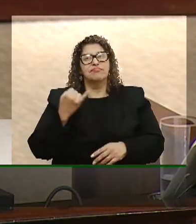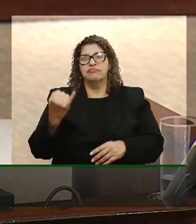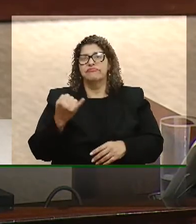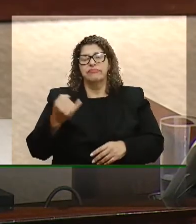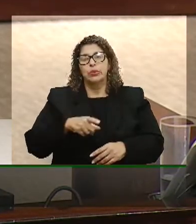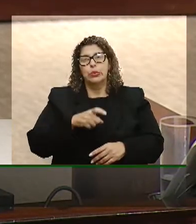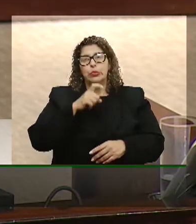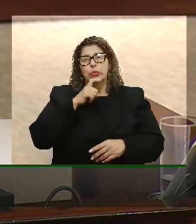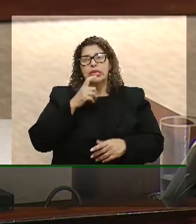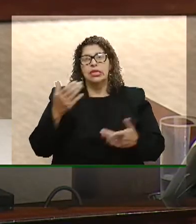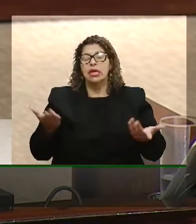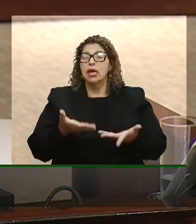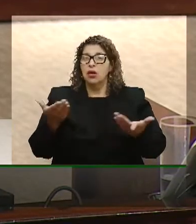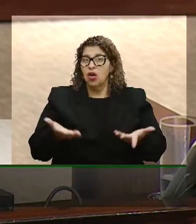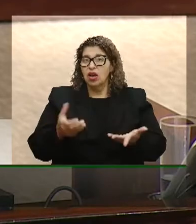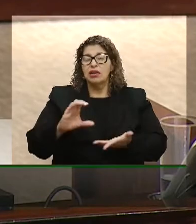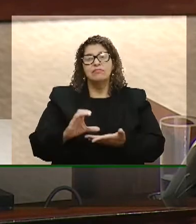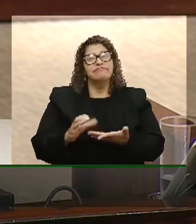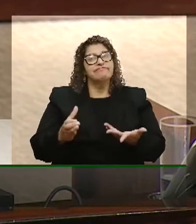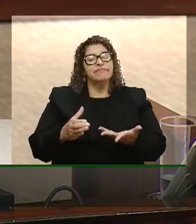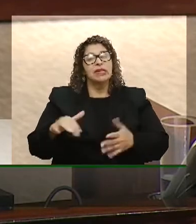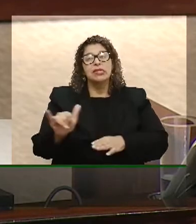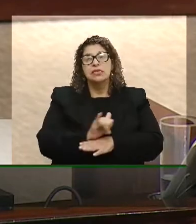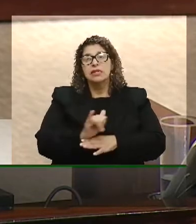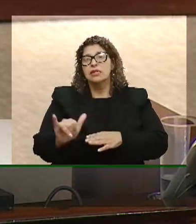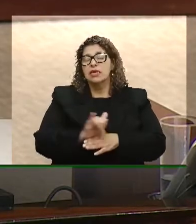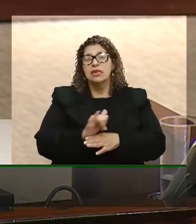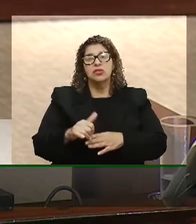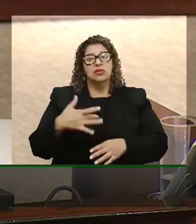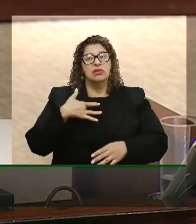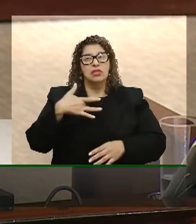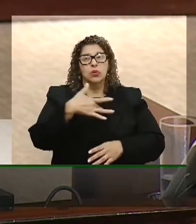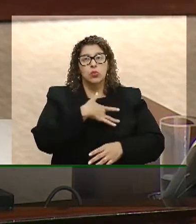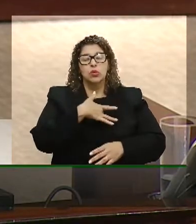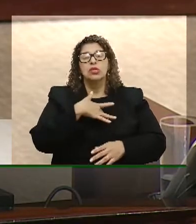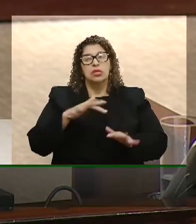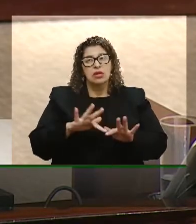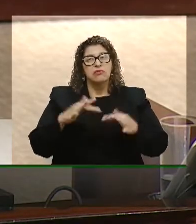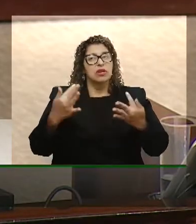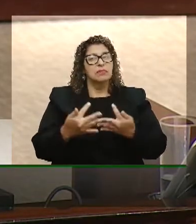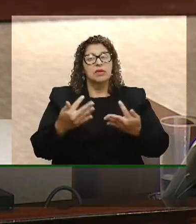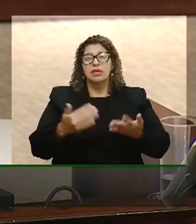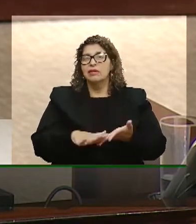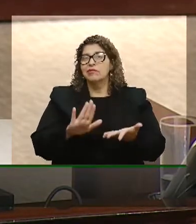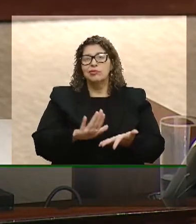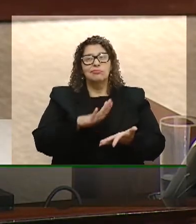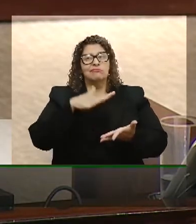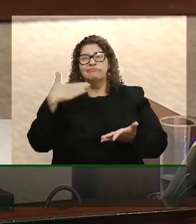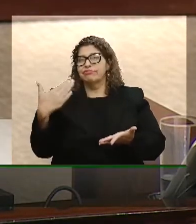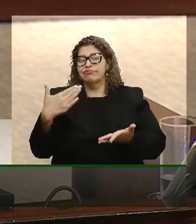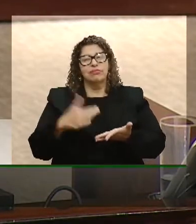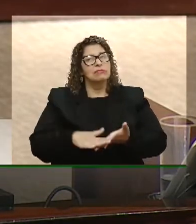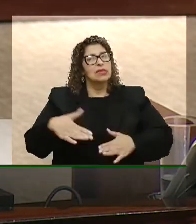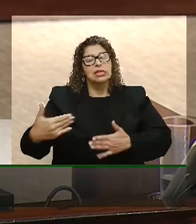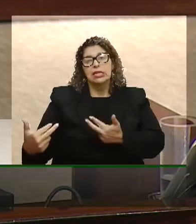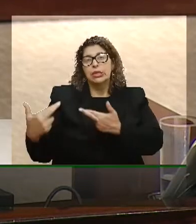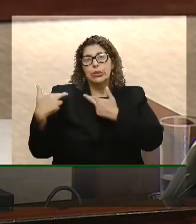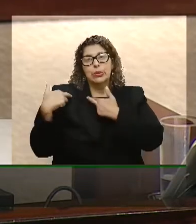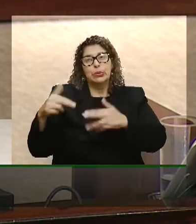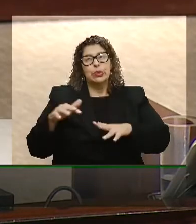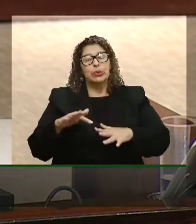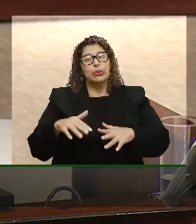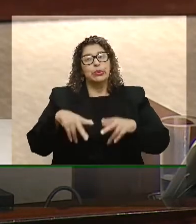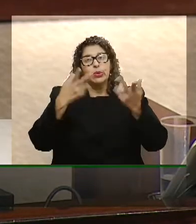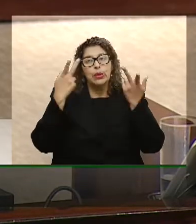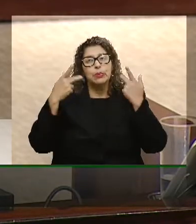e a consequência é essa, a estratégia de saúde da família está sendo morto por esse governo, que não tem compromisso com a população que mais